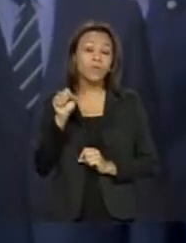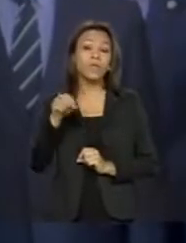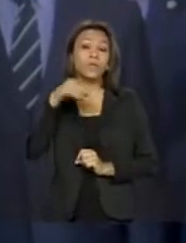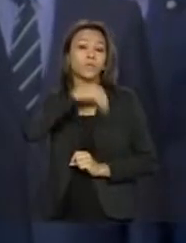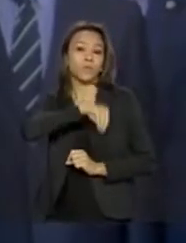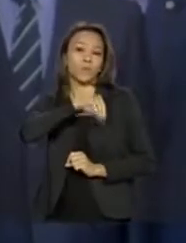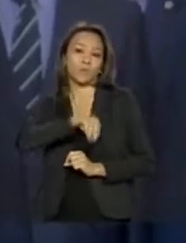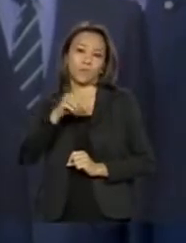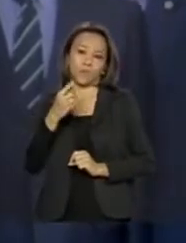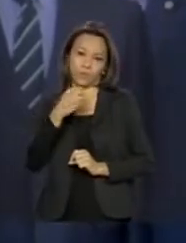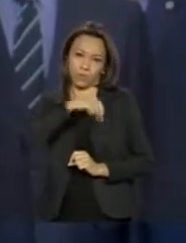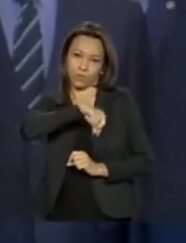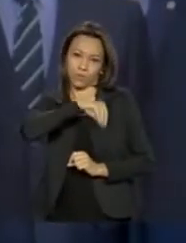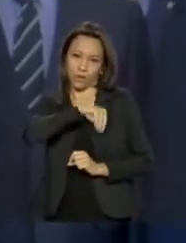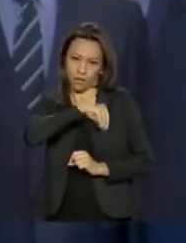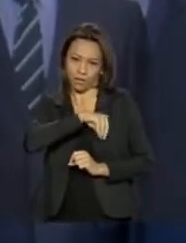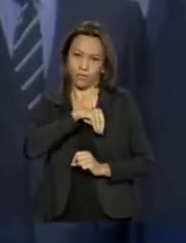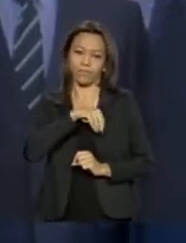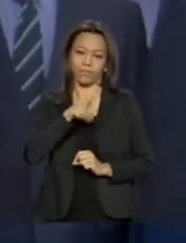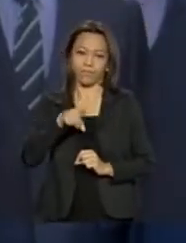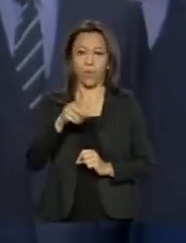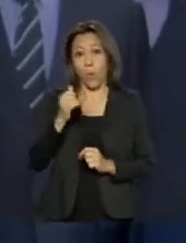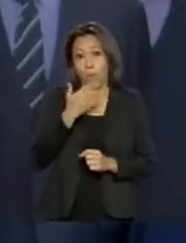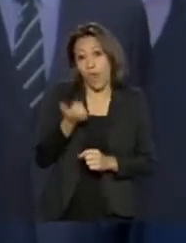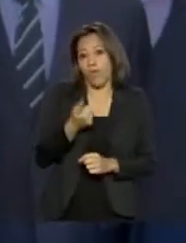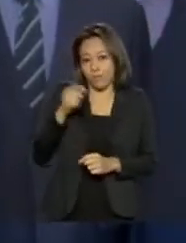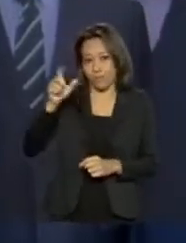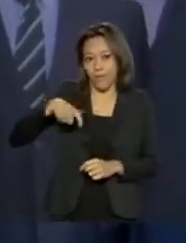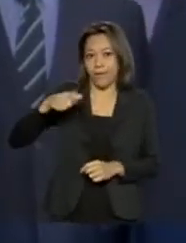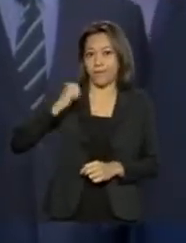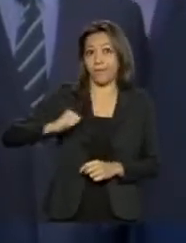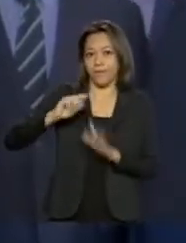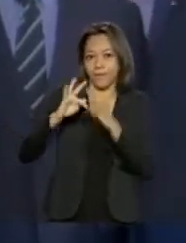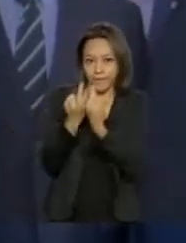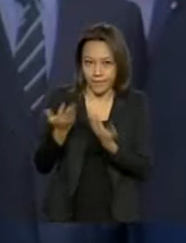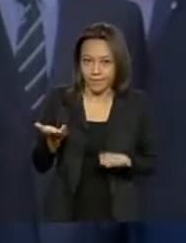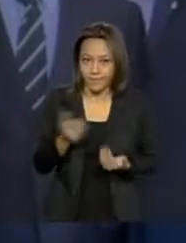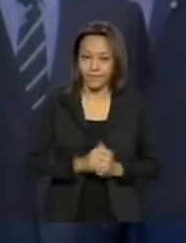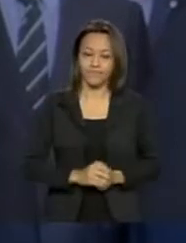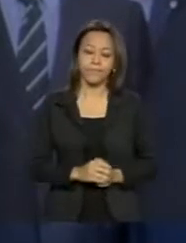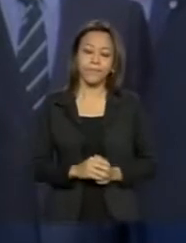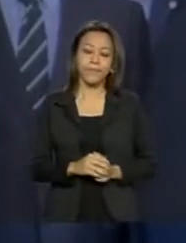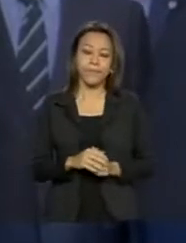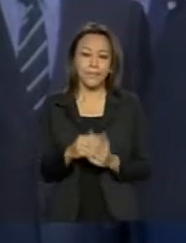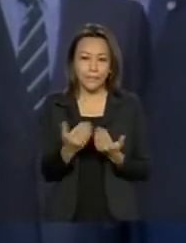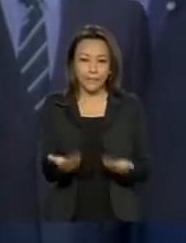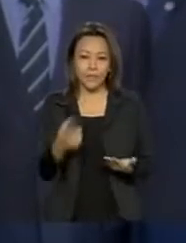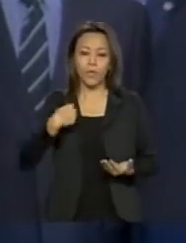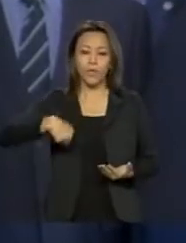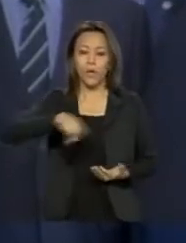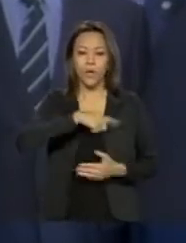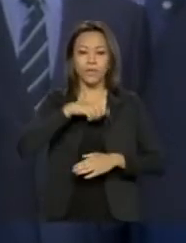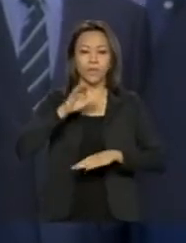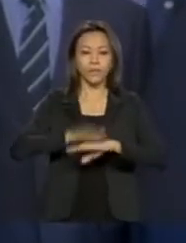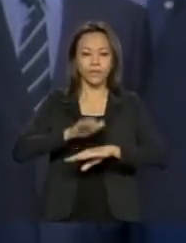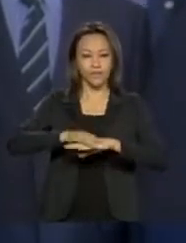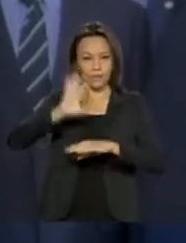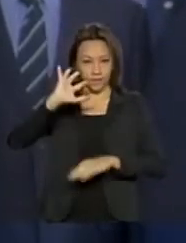Do Bolsa Família. Ou melhor, do Bolsa Família, obrigado aí, do Bolsa Família. Então, nós decidimos aqui,